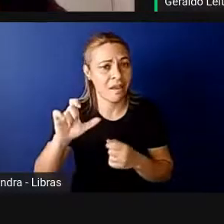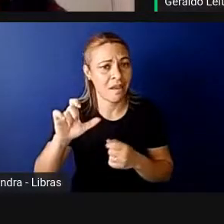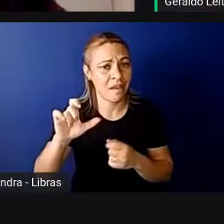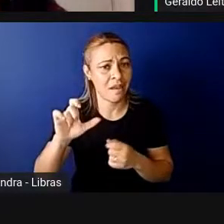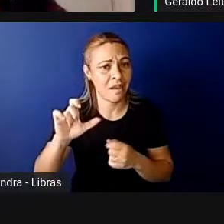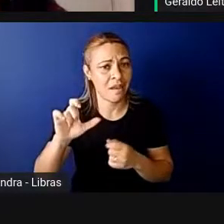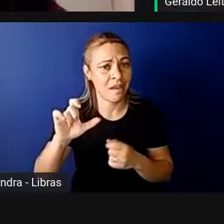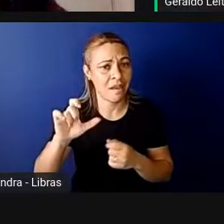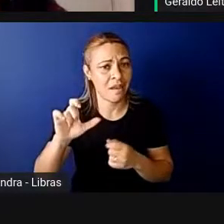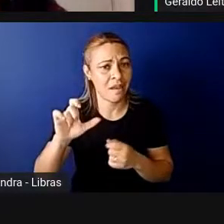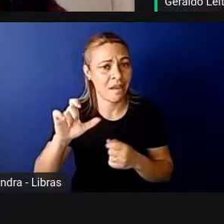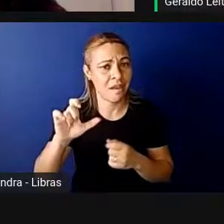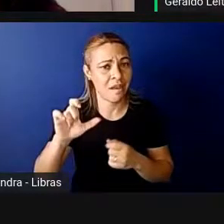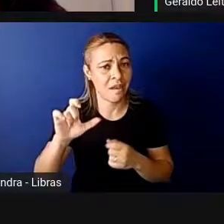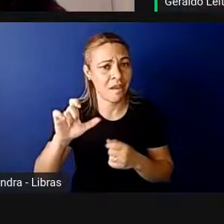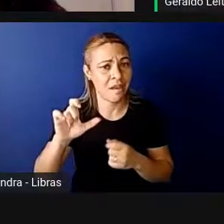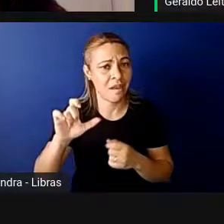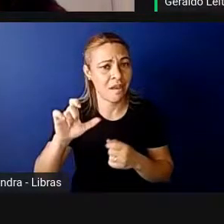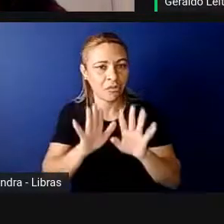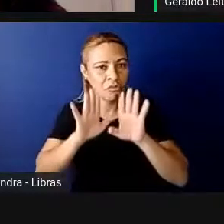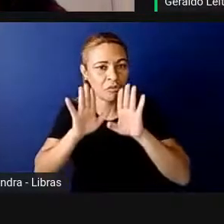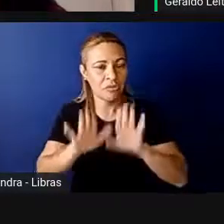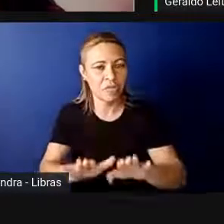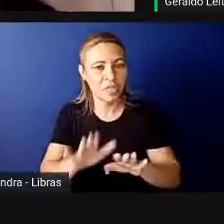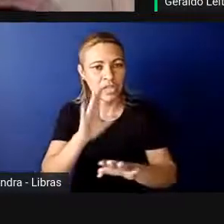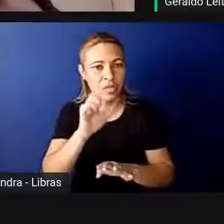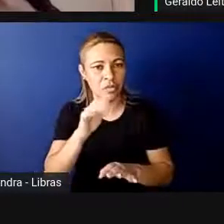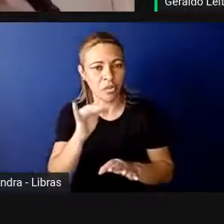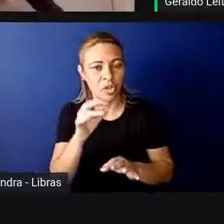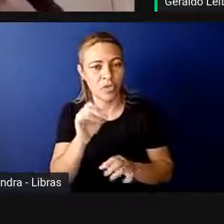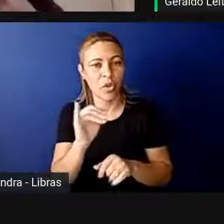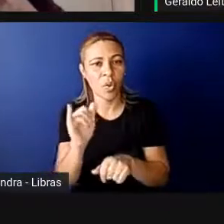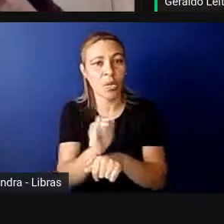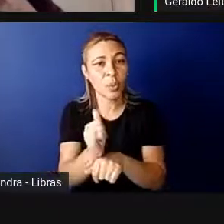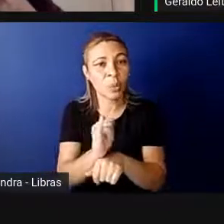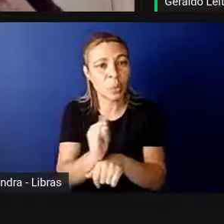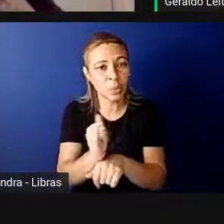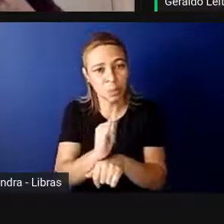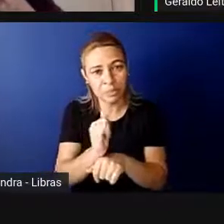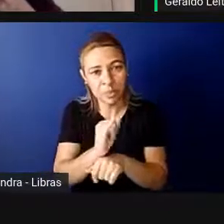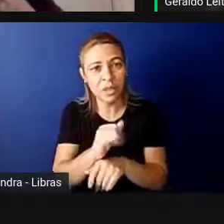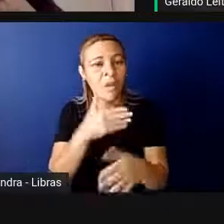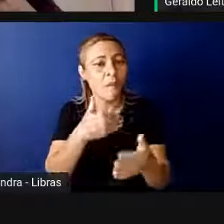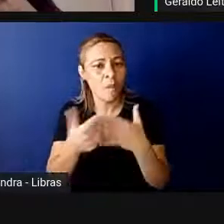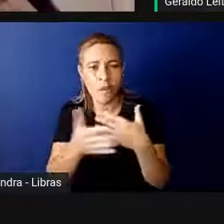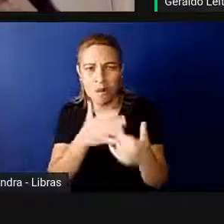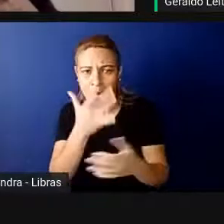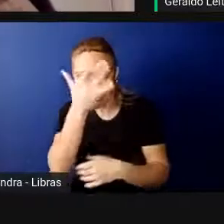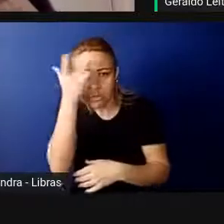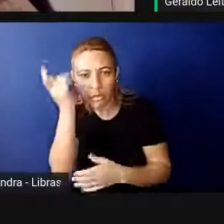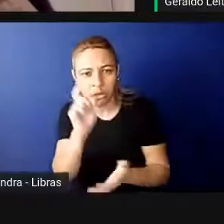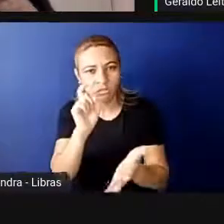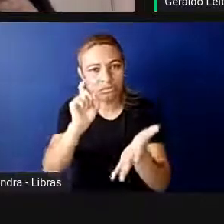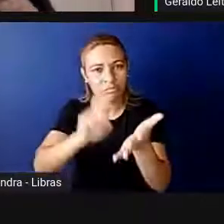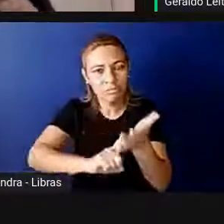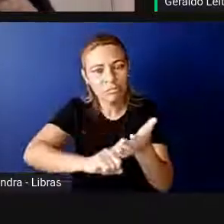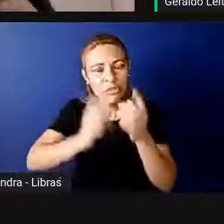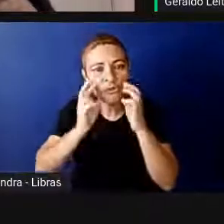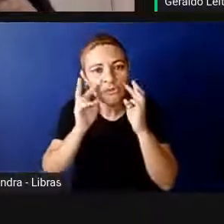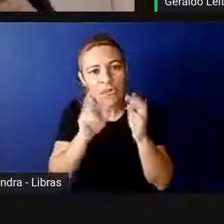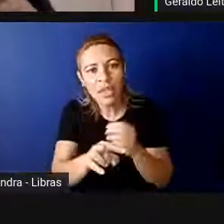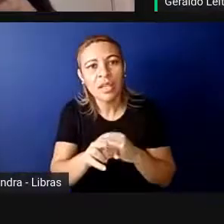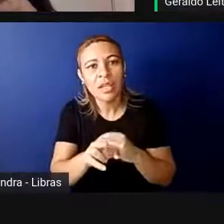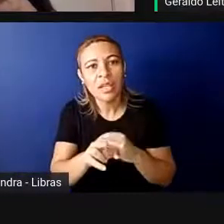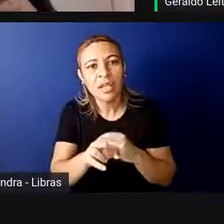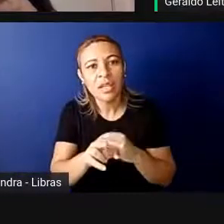em caráter permanente no canal do SACOR no YouTube e qualquer pessoa pode acessar, ou seja, vocês que participaram